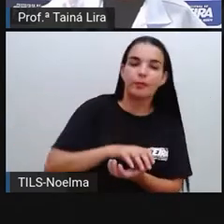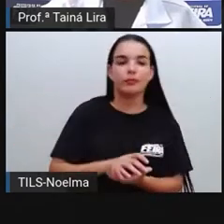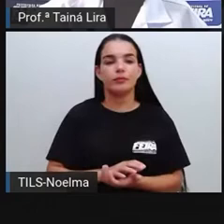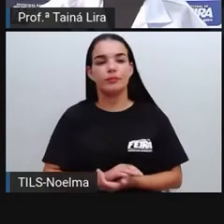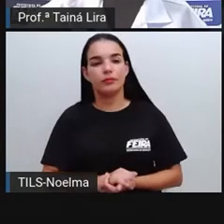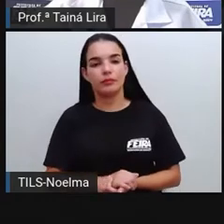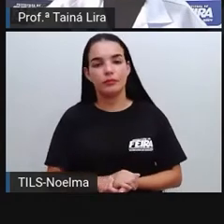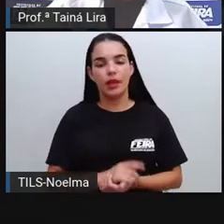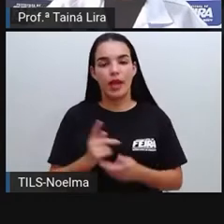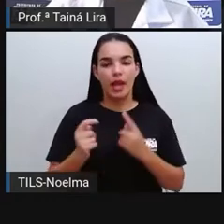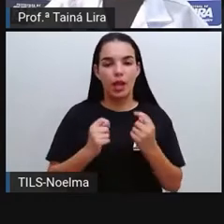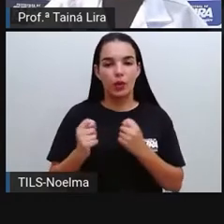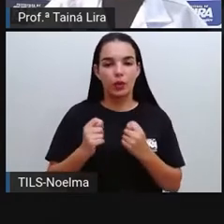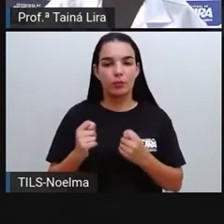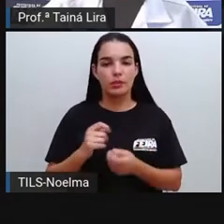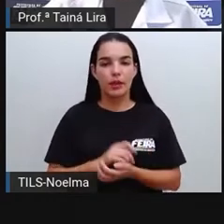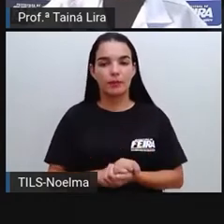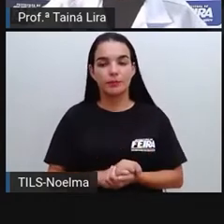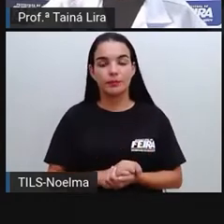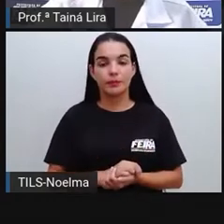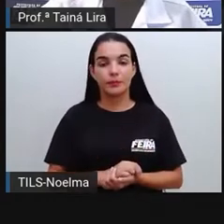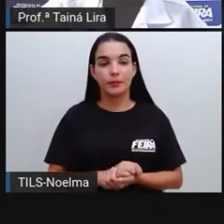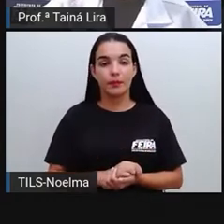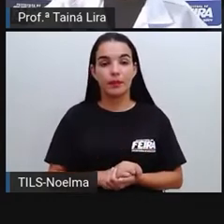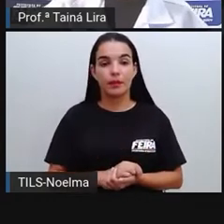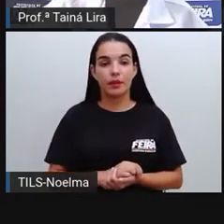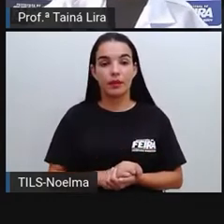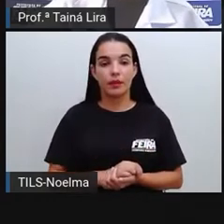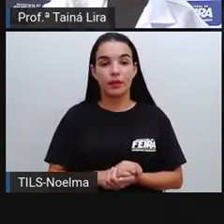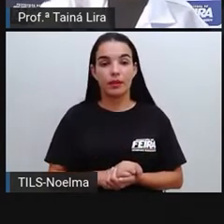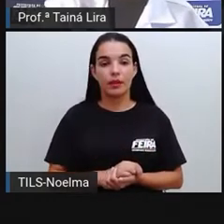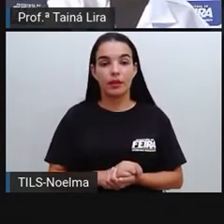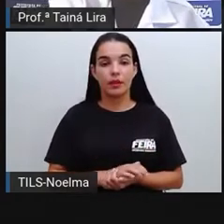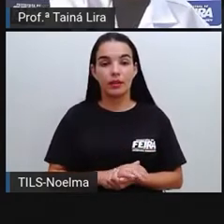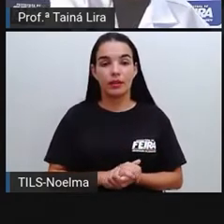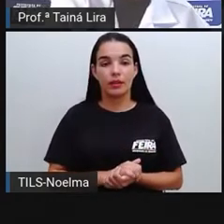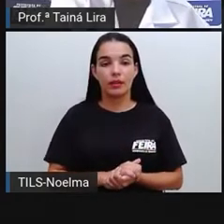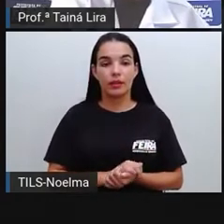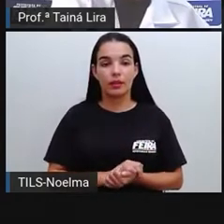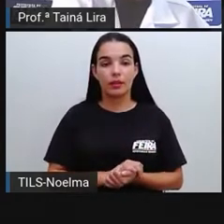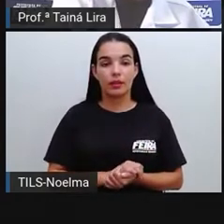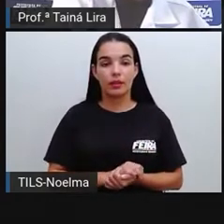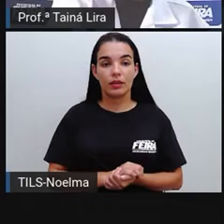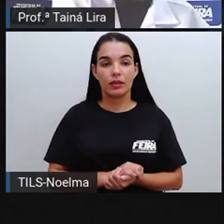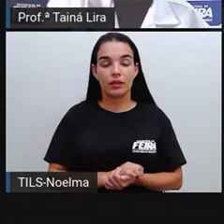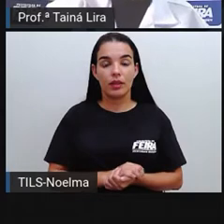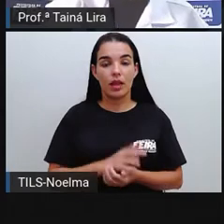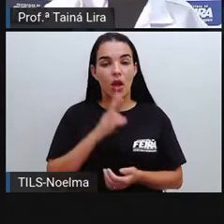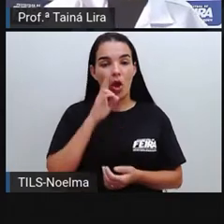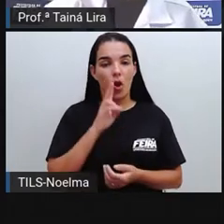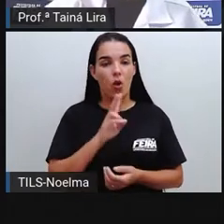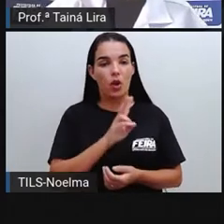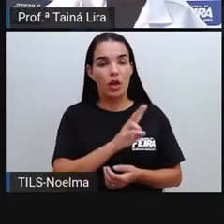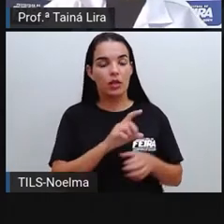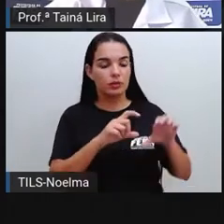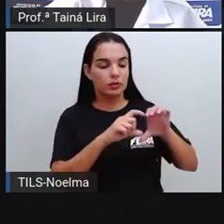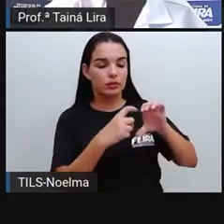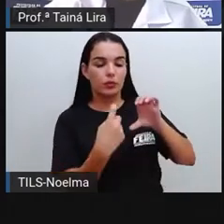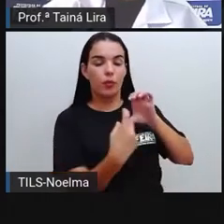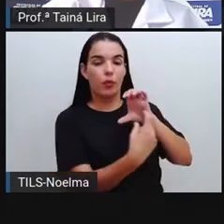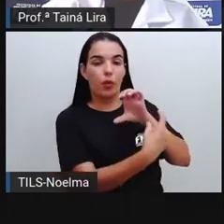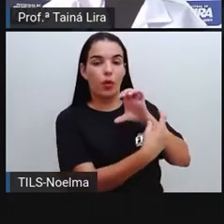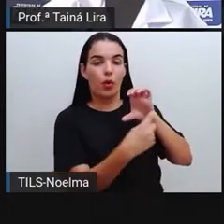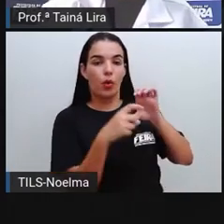lata, tá? E aí, a gente pode encontrar, por exemplo, ó, a gente olhando essa embalagem aí, a gente